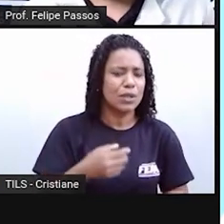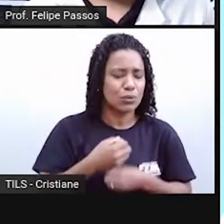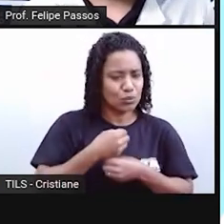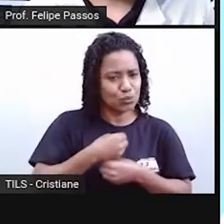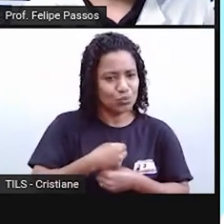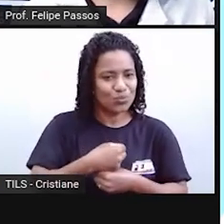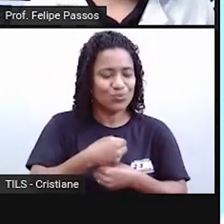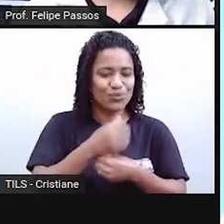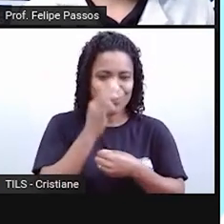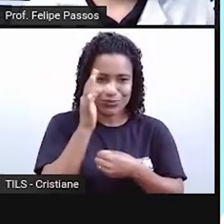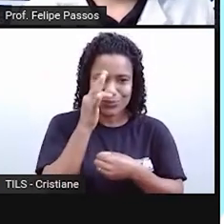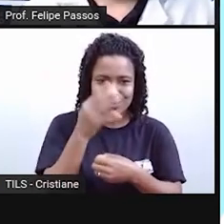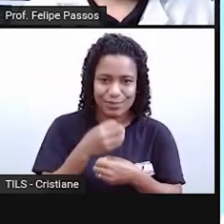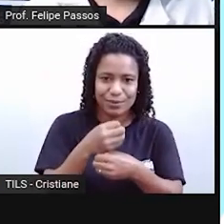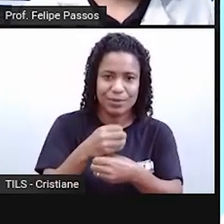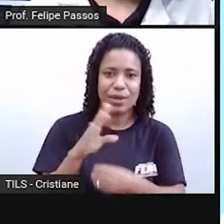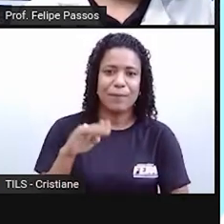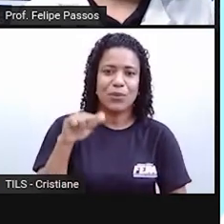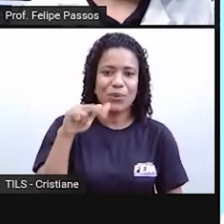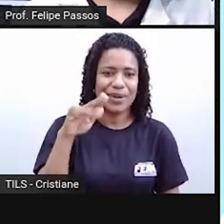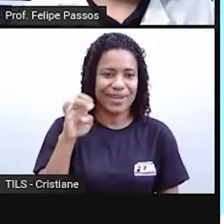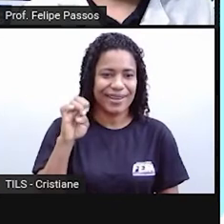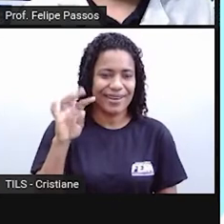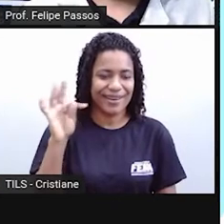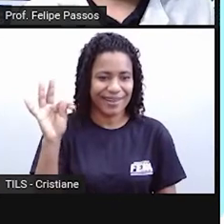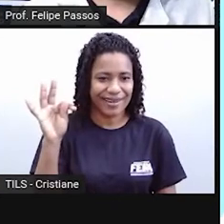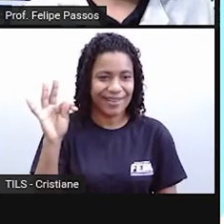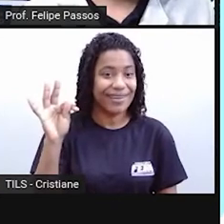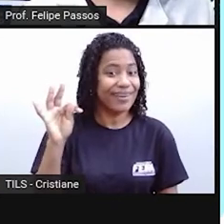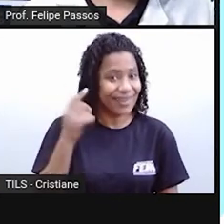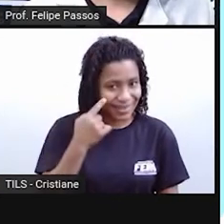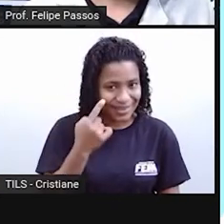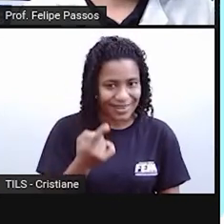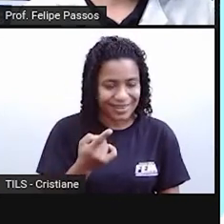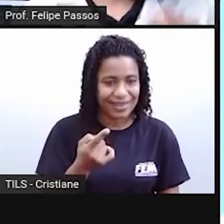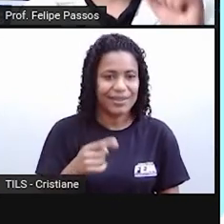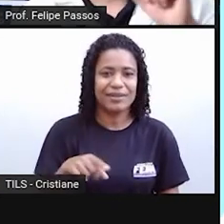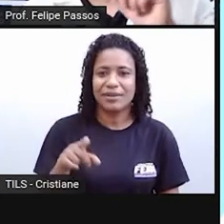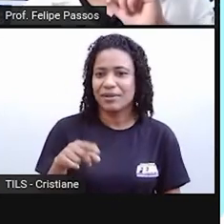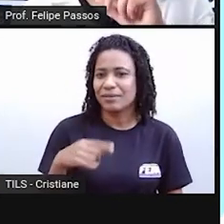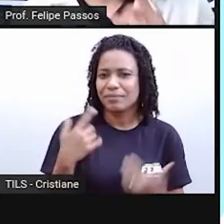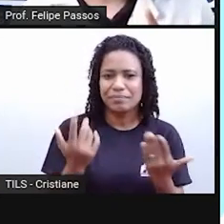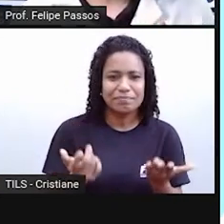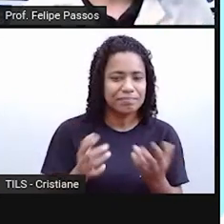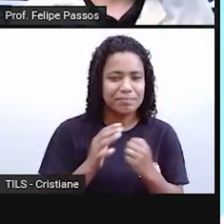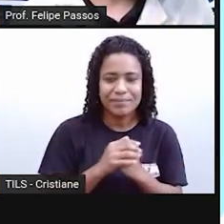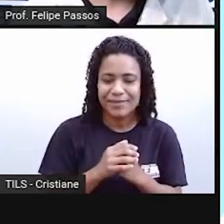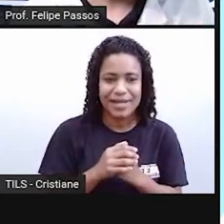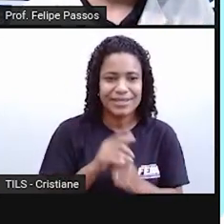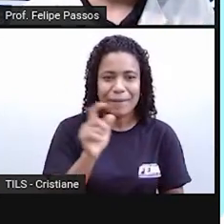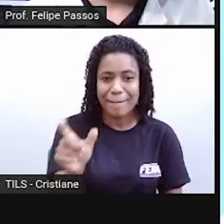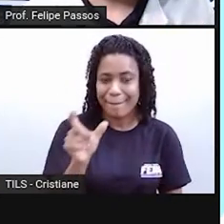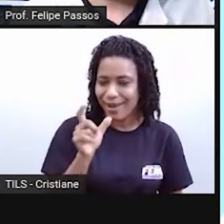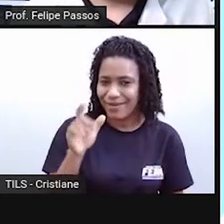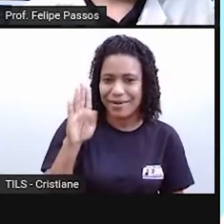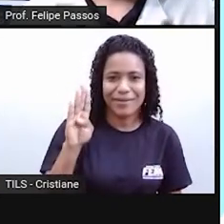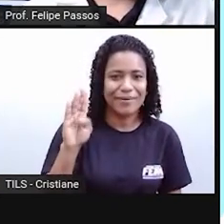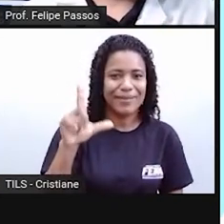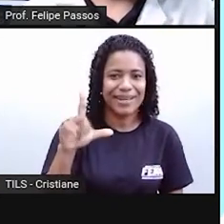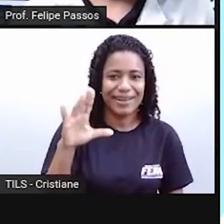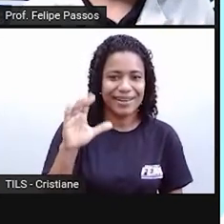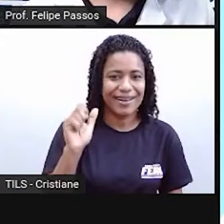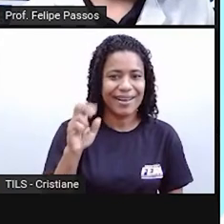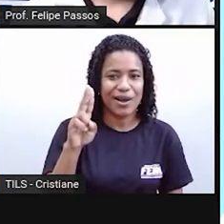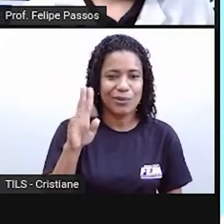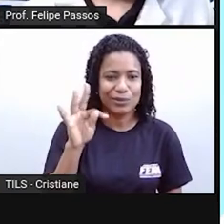com um T no final também. Blackout, eu até pouco tempo não sabia que essa palavra tinha sido aportuguesada. Eu